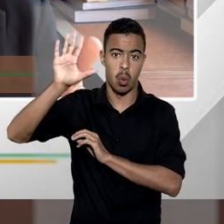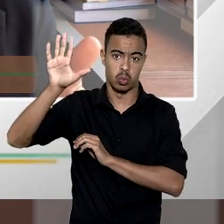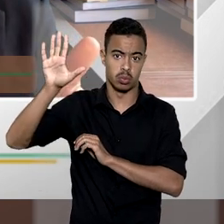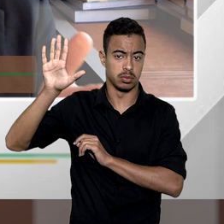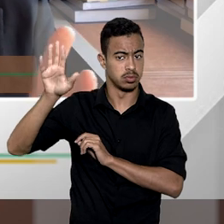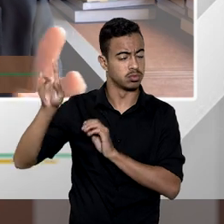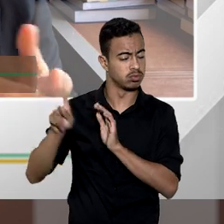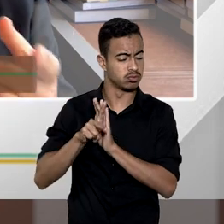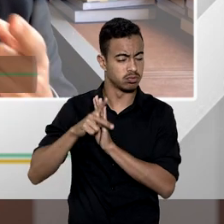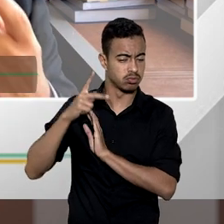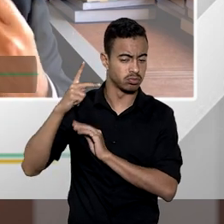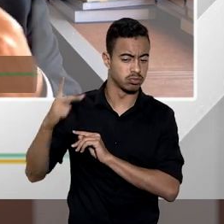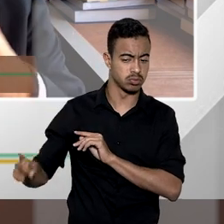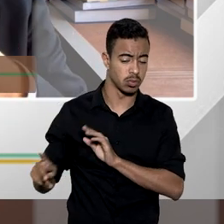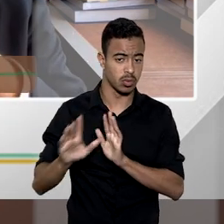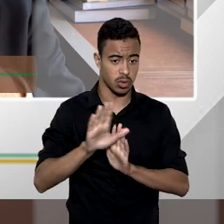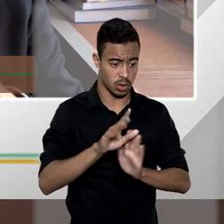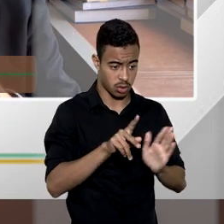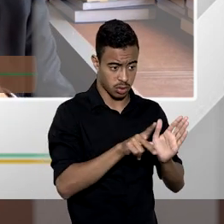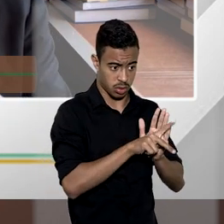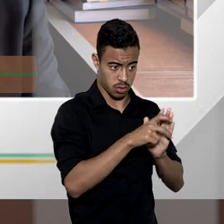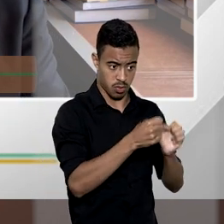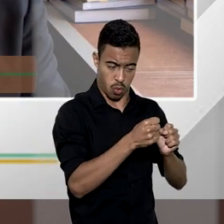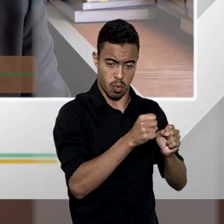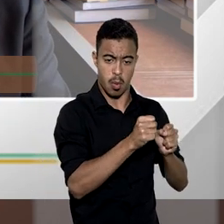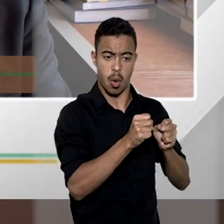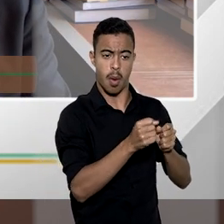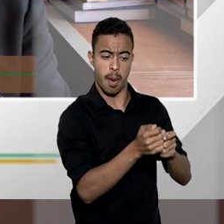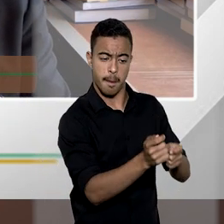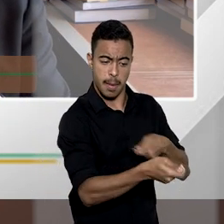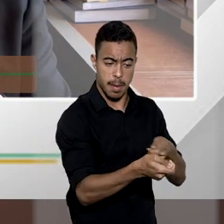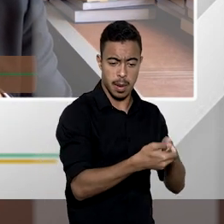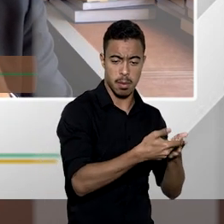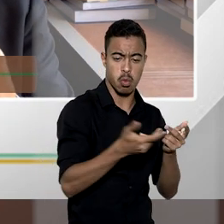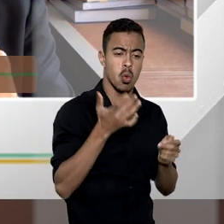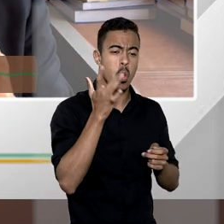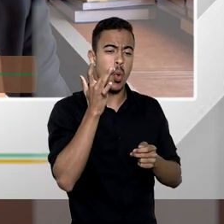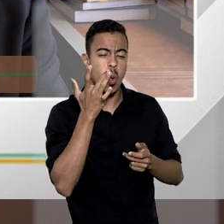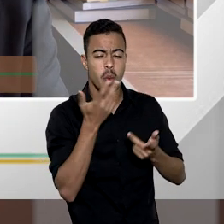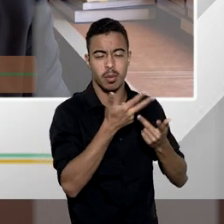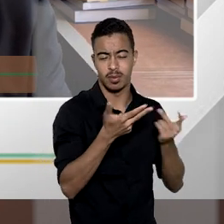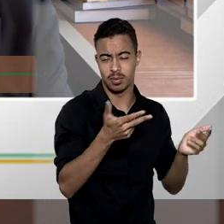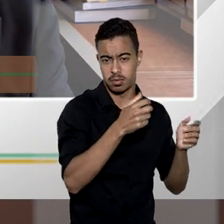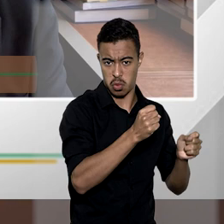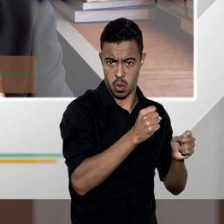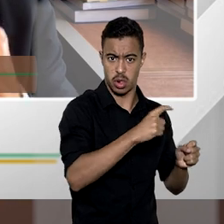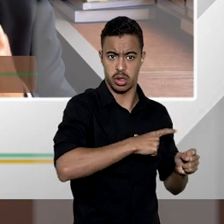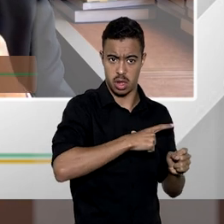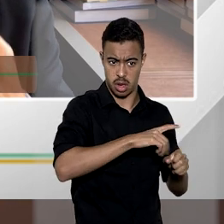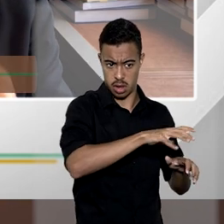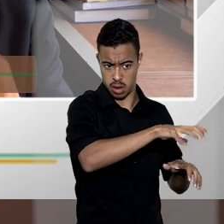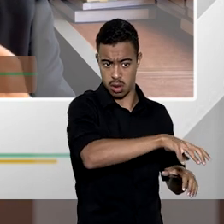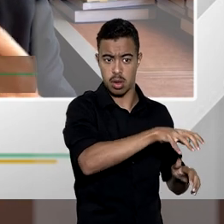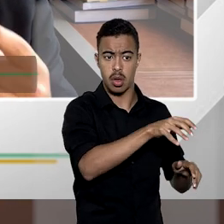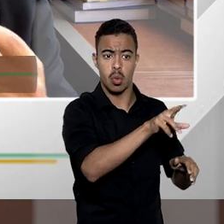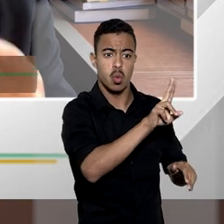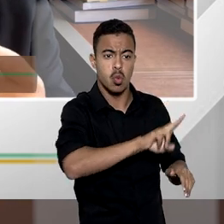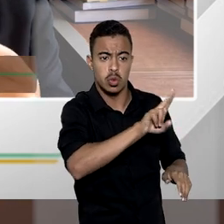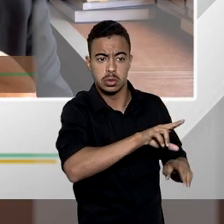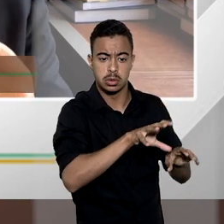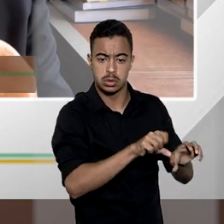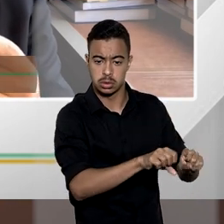mesmo terceiros podem pedir a exploração da jazida a questão é se cabe uma